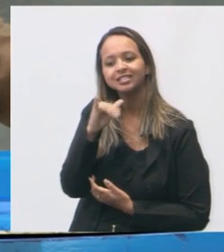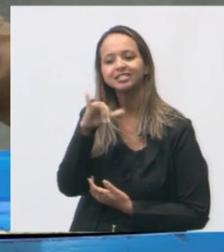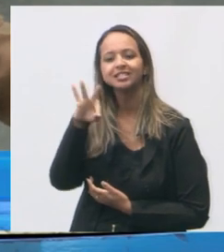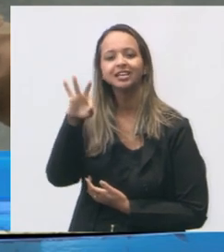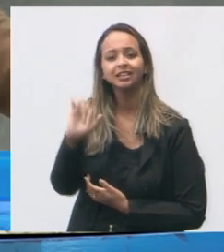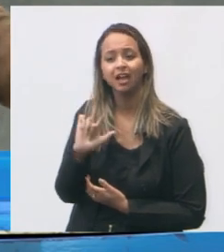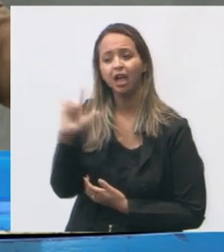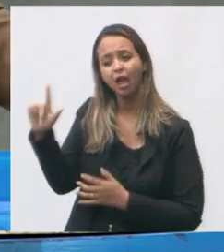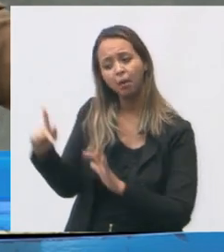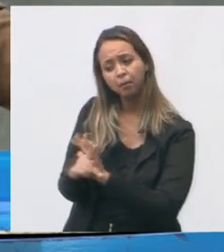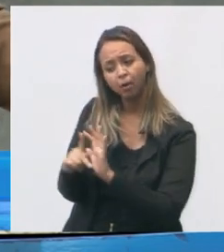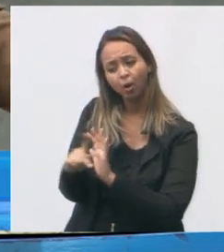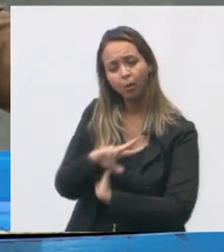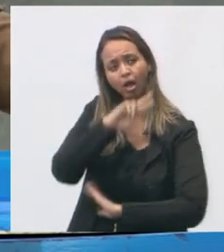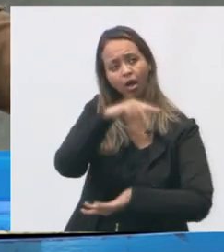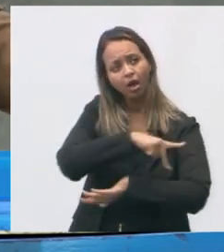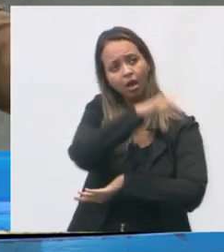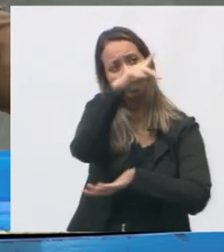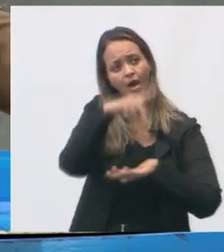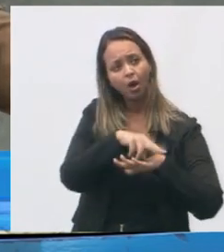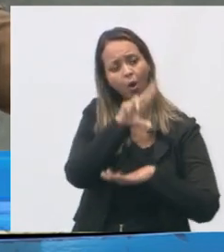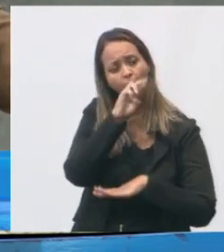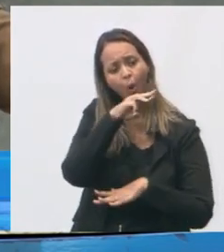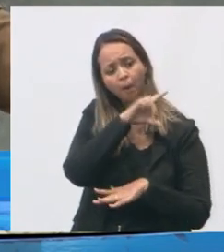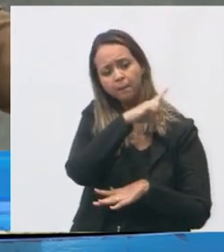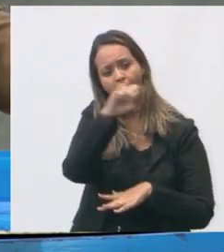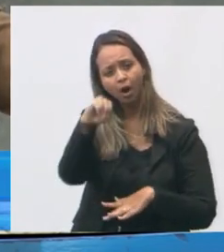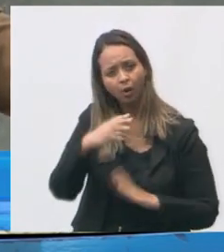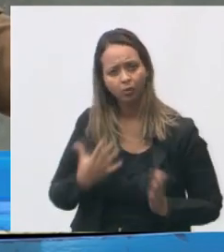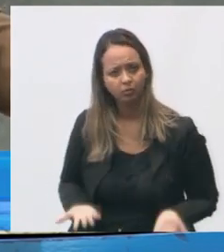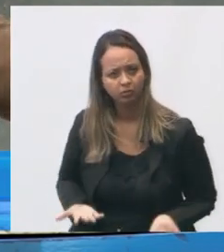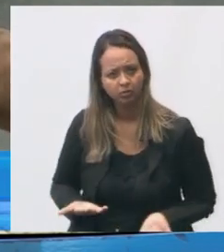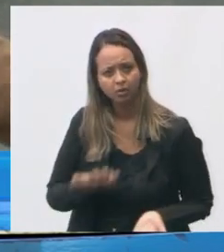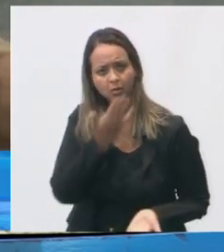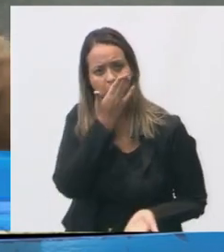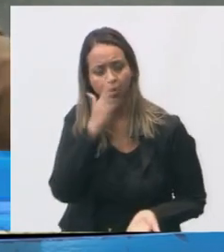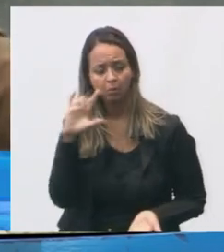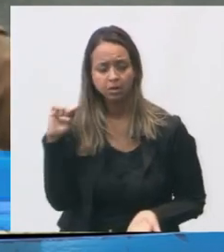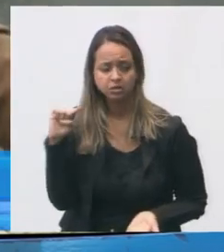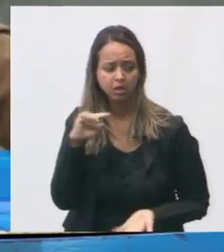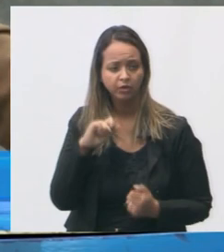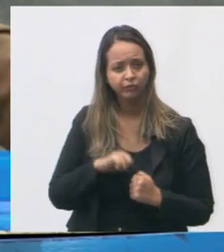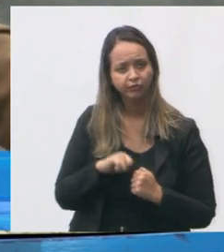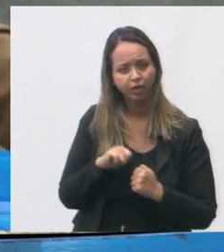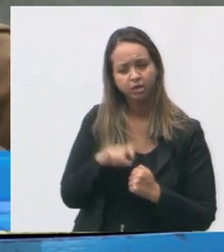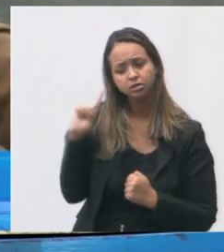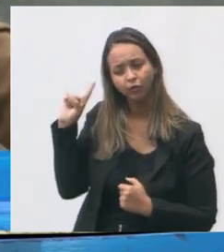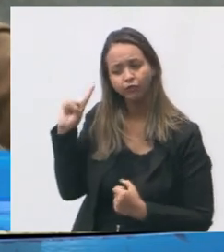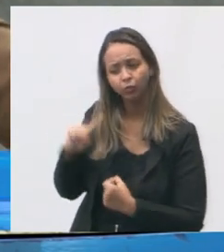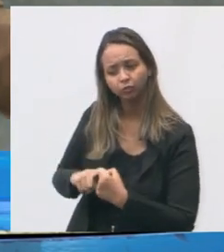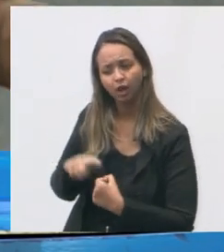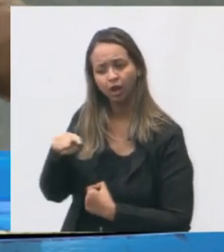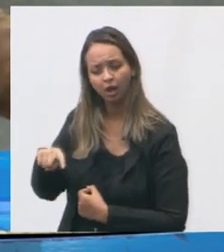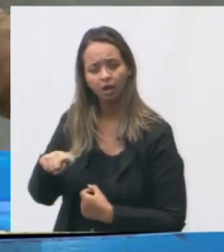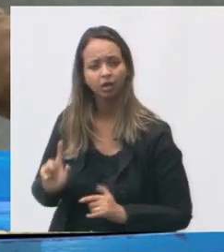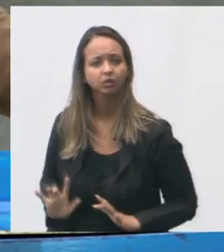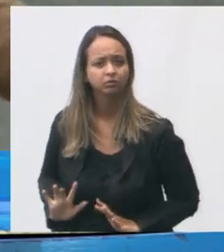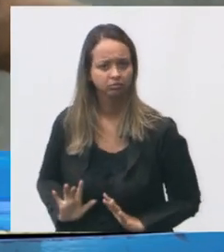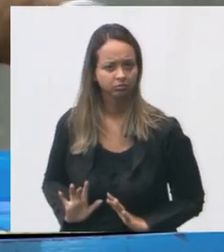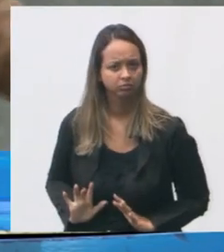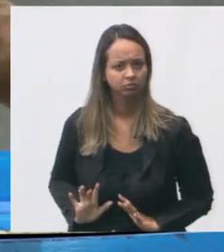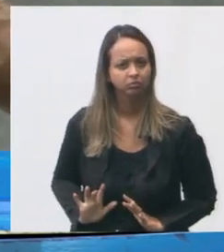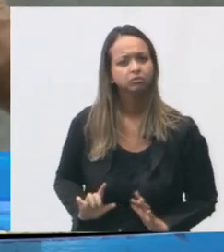então, a promessa que ele fez é que a escola iria retornar. E é o que é mais